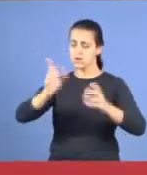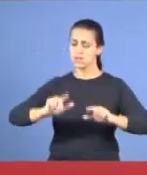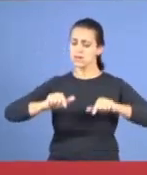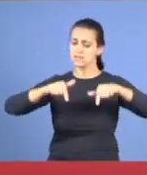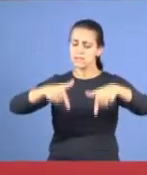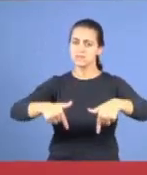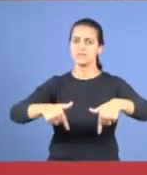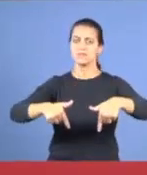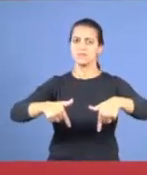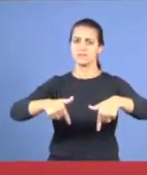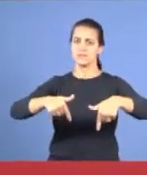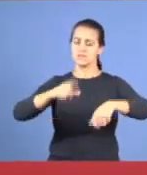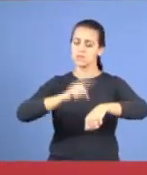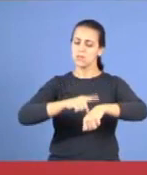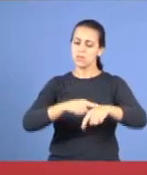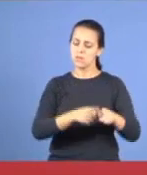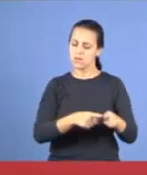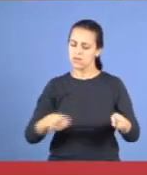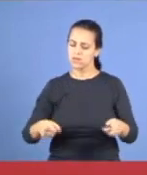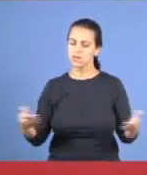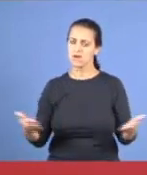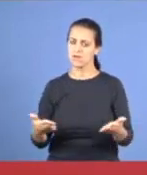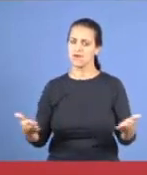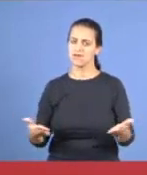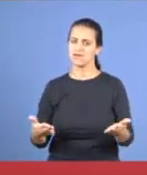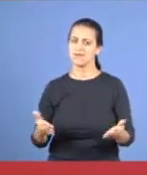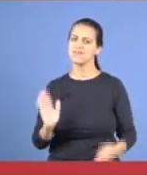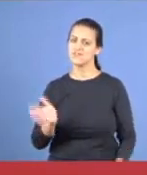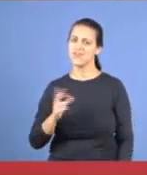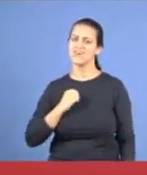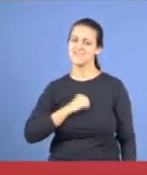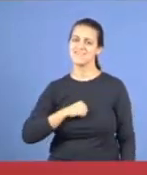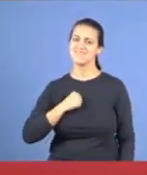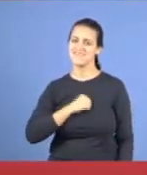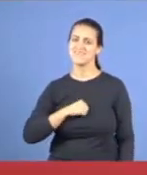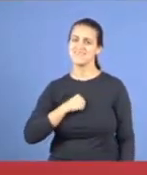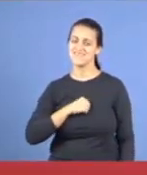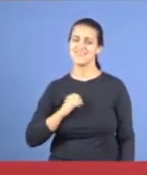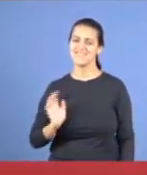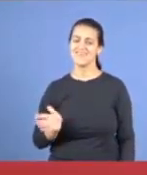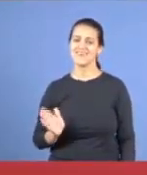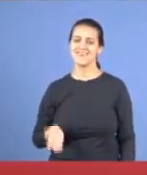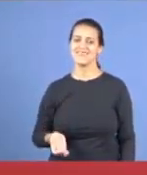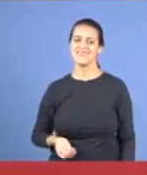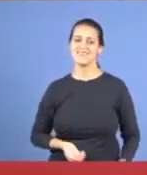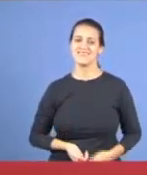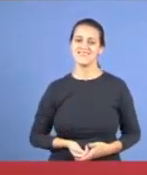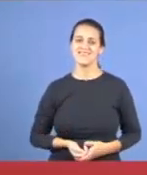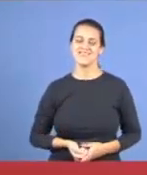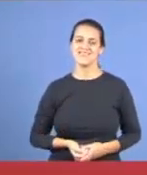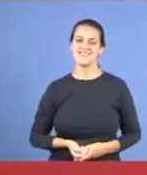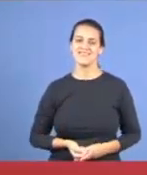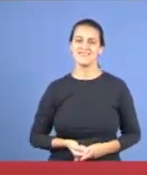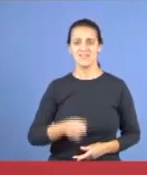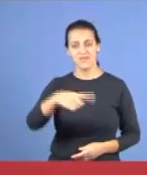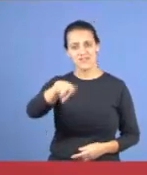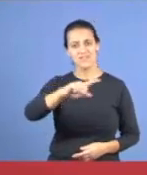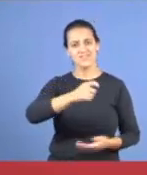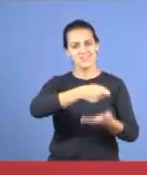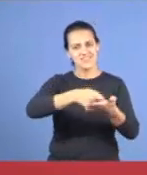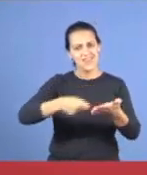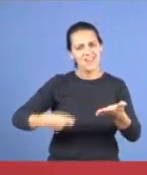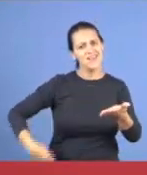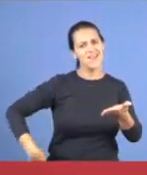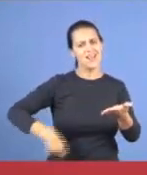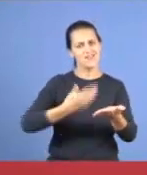grandemente, nesse tempo, estamos com saudades, com saudades, e os irmãos, que tem, os seus escritos, podem